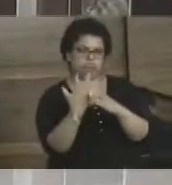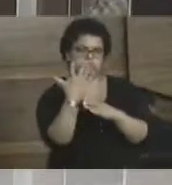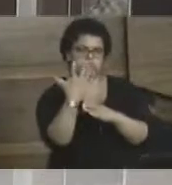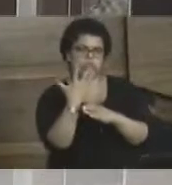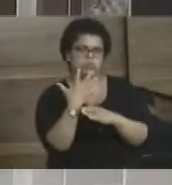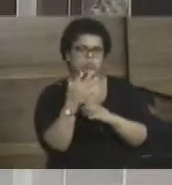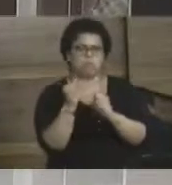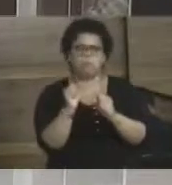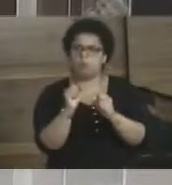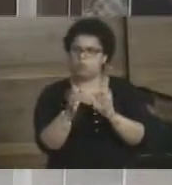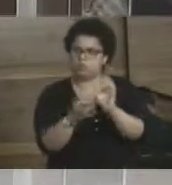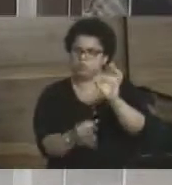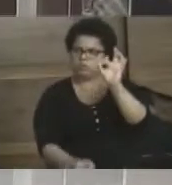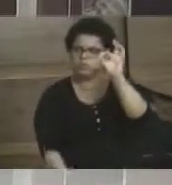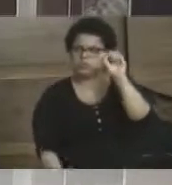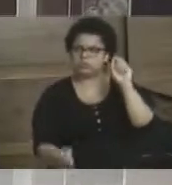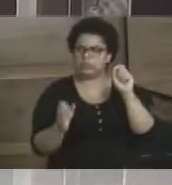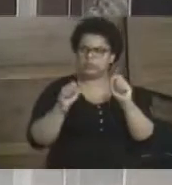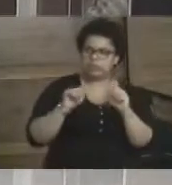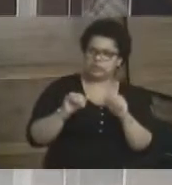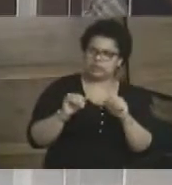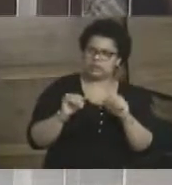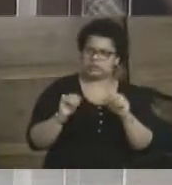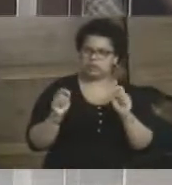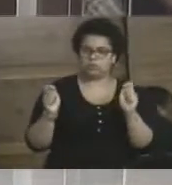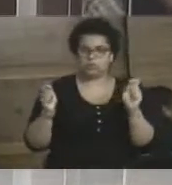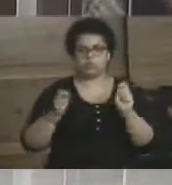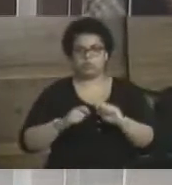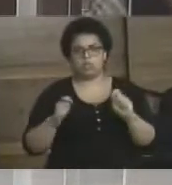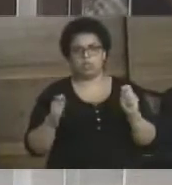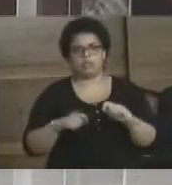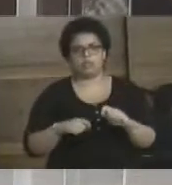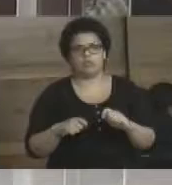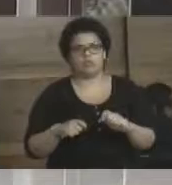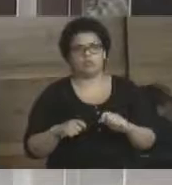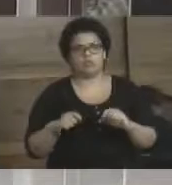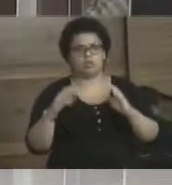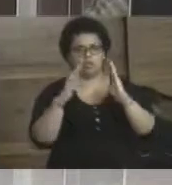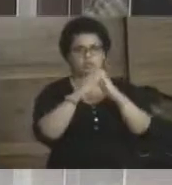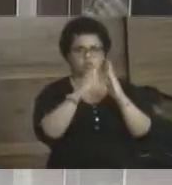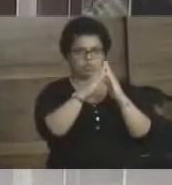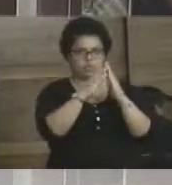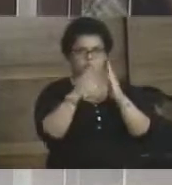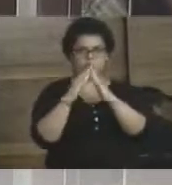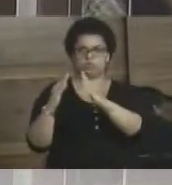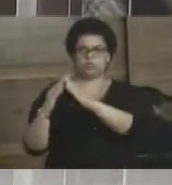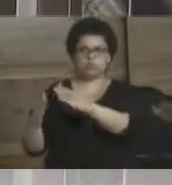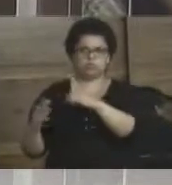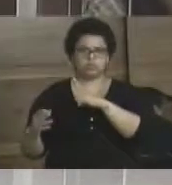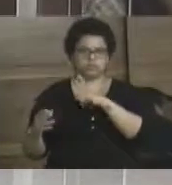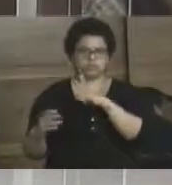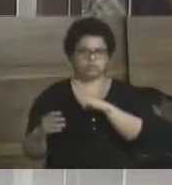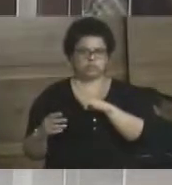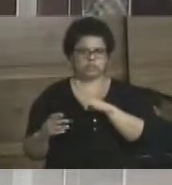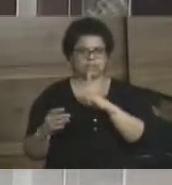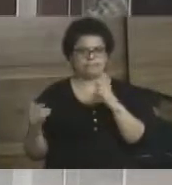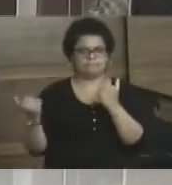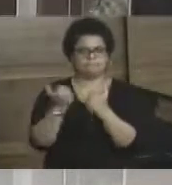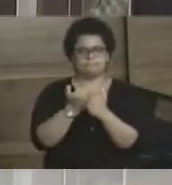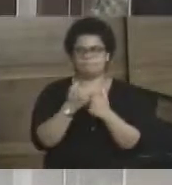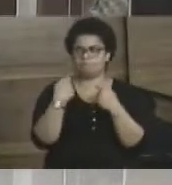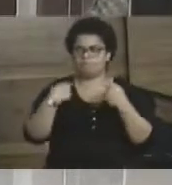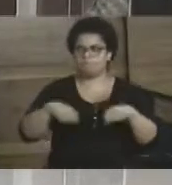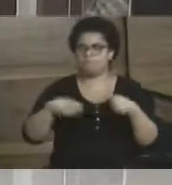parece, uma medição para ver se suportaria abastecer as residências, onde vamos ter que suprir a